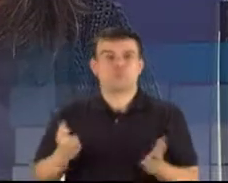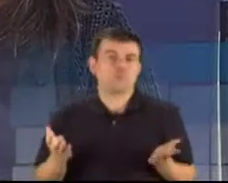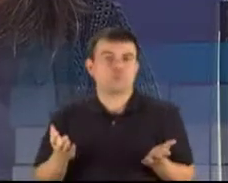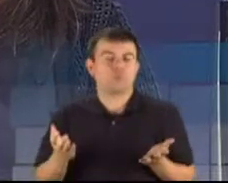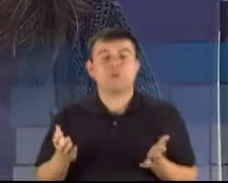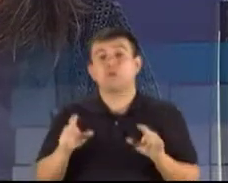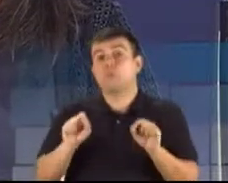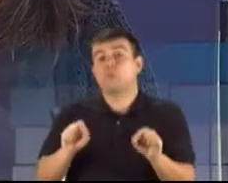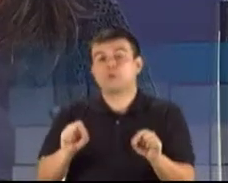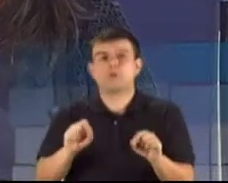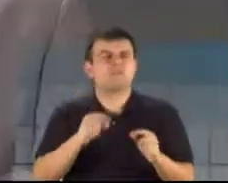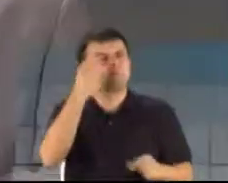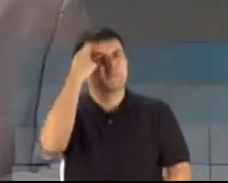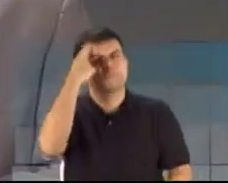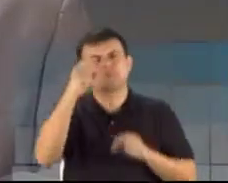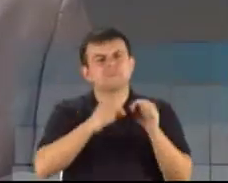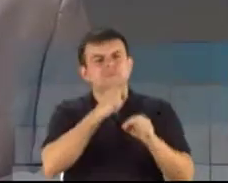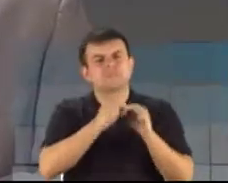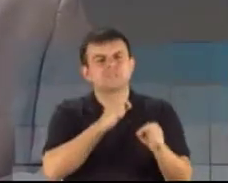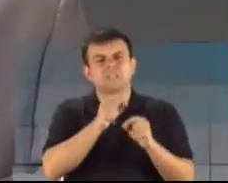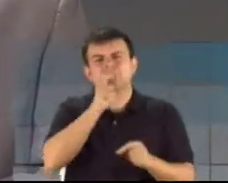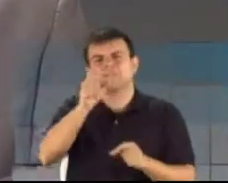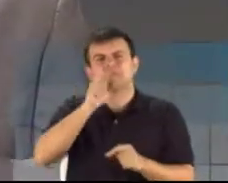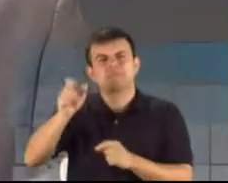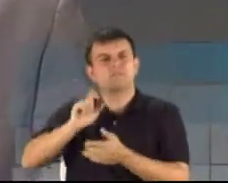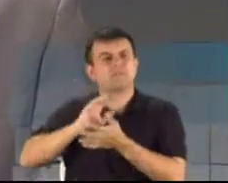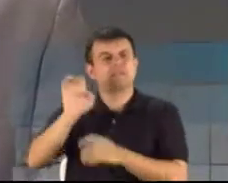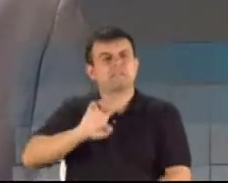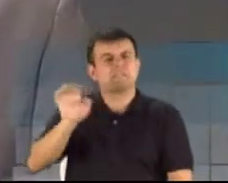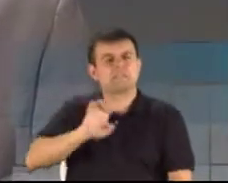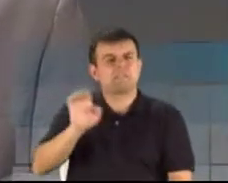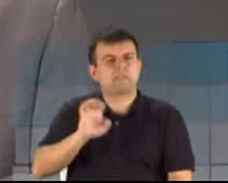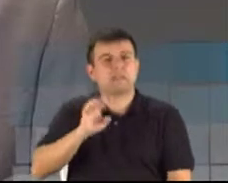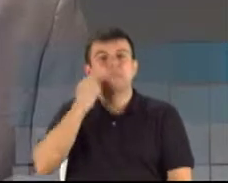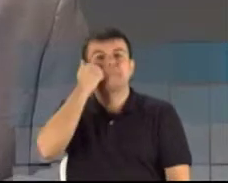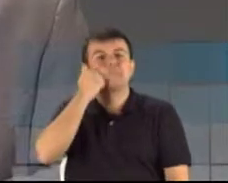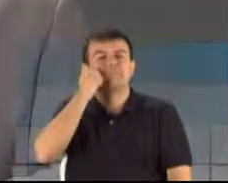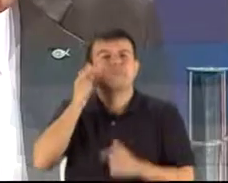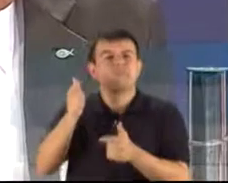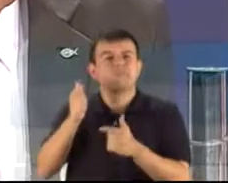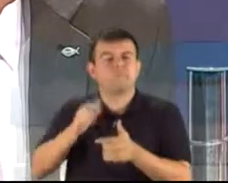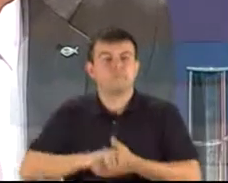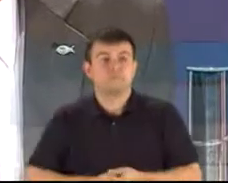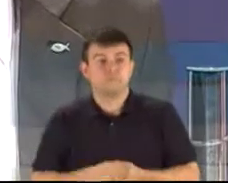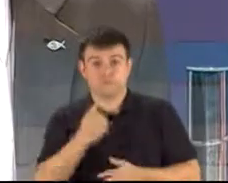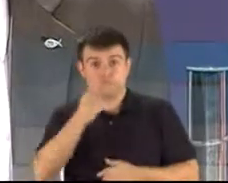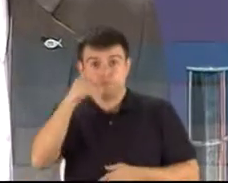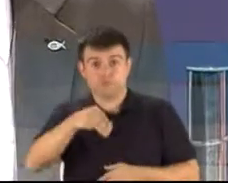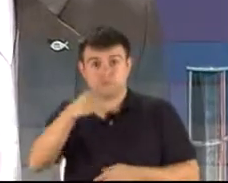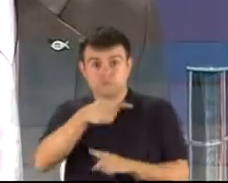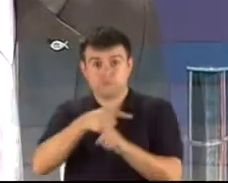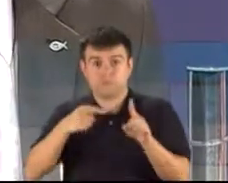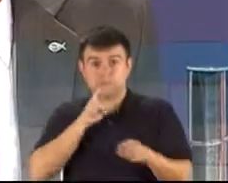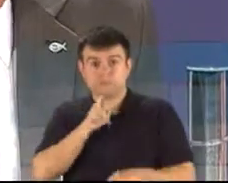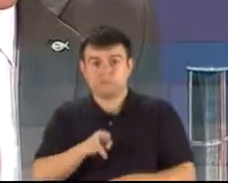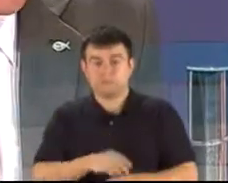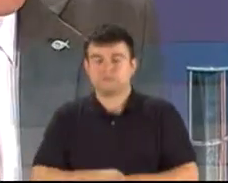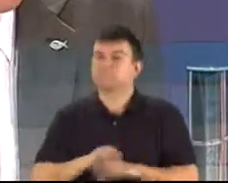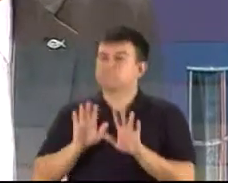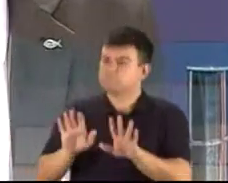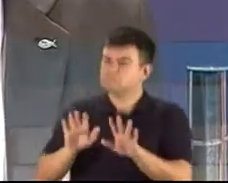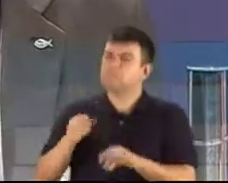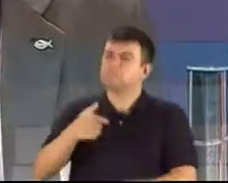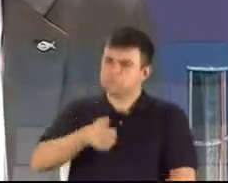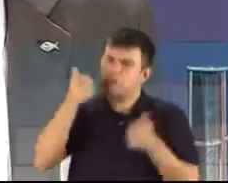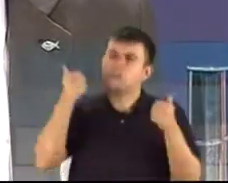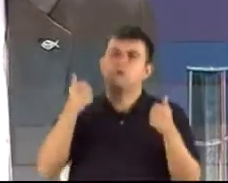homofóbicas e o racismo. O candidato Flávio Gomes tem um minuto e meio para a resposta. Eu preferia continuar falando dos